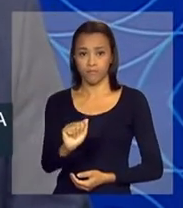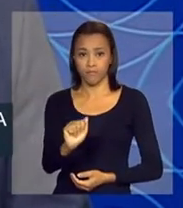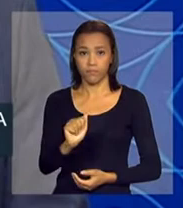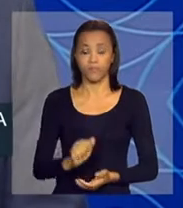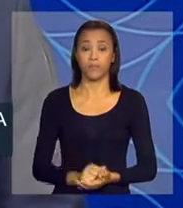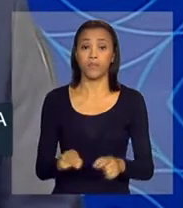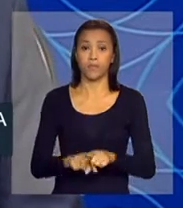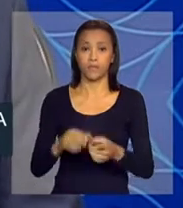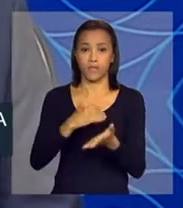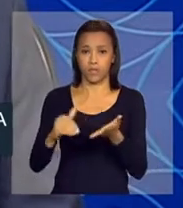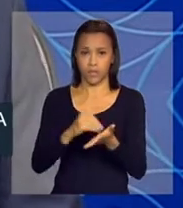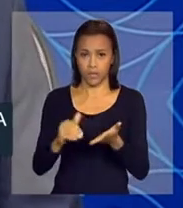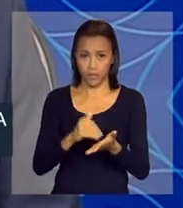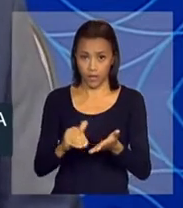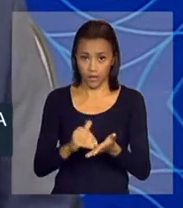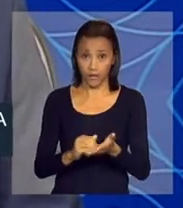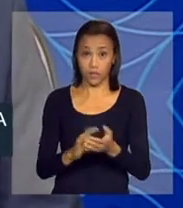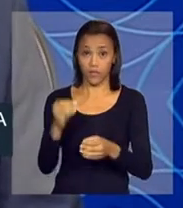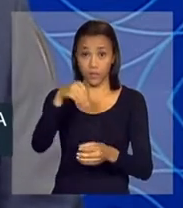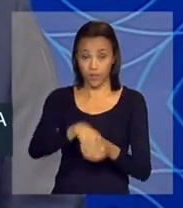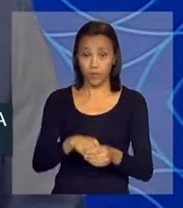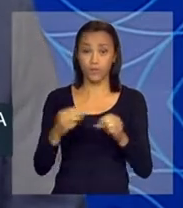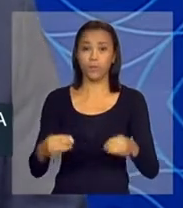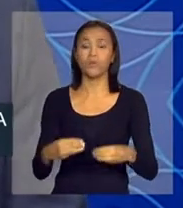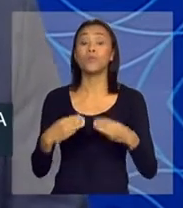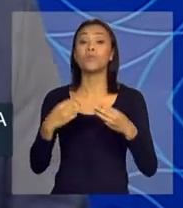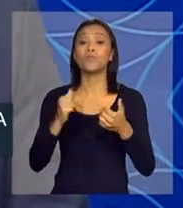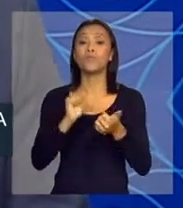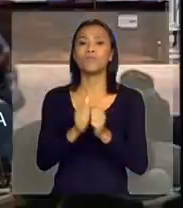secretário-executivo Luiz Fernandes do Ministério do Esporte.